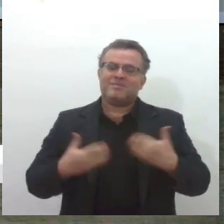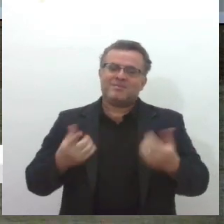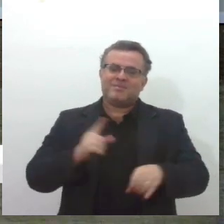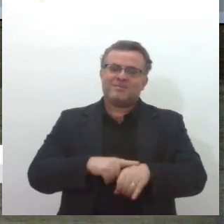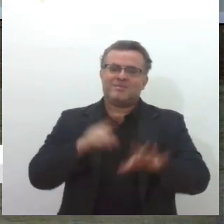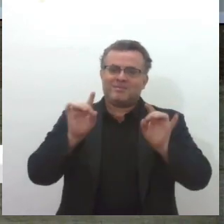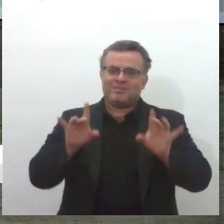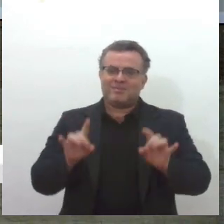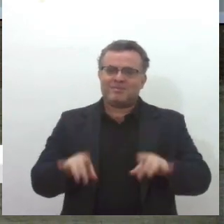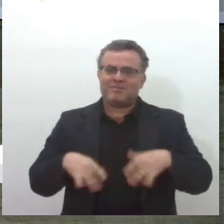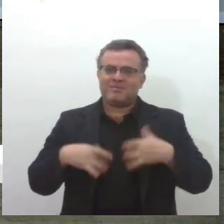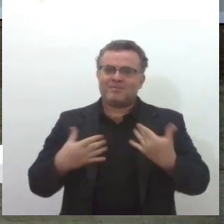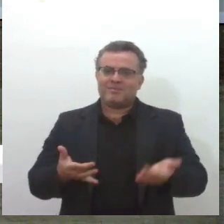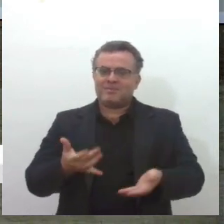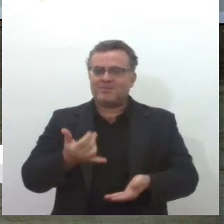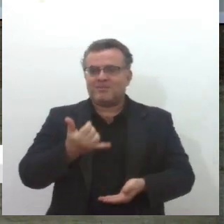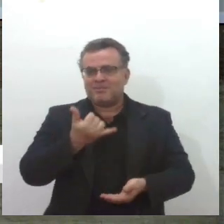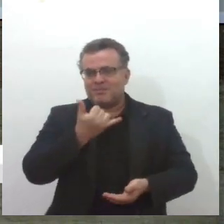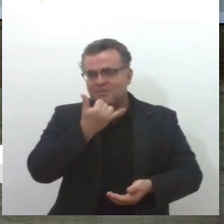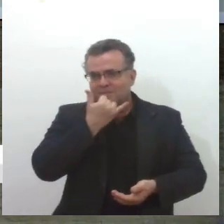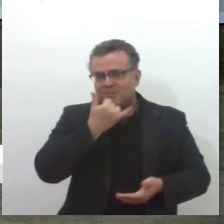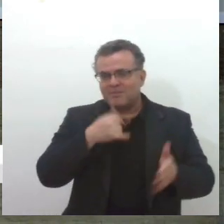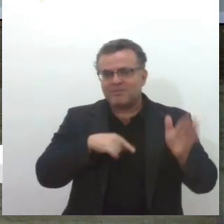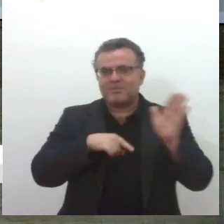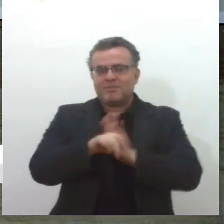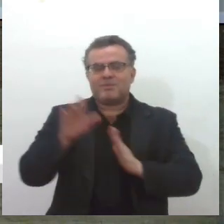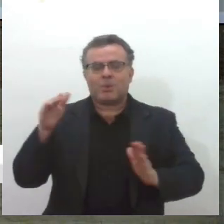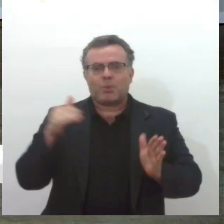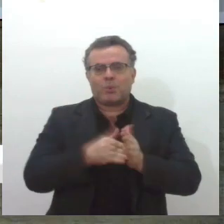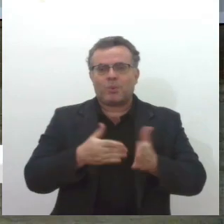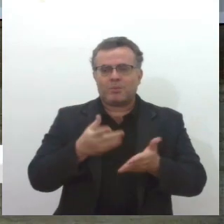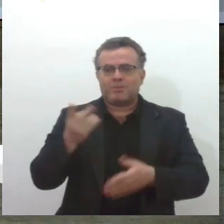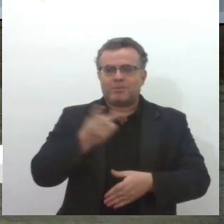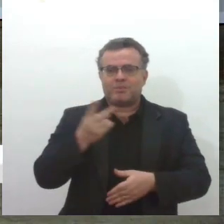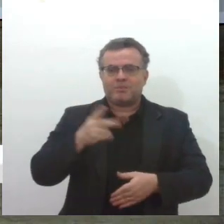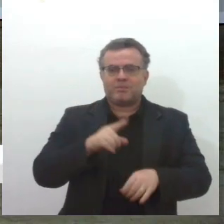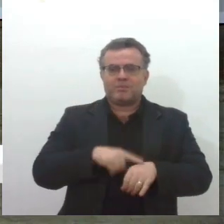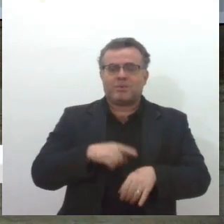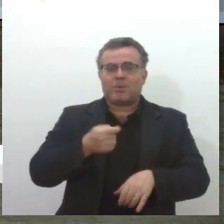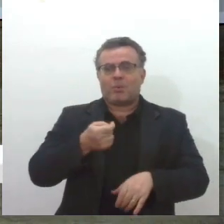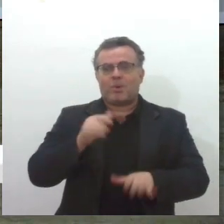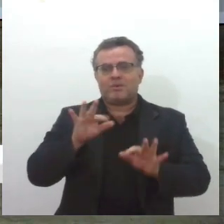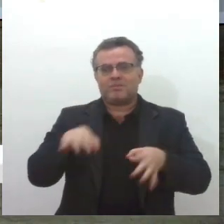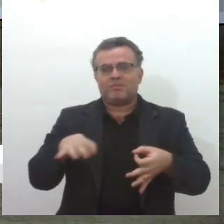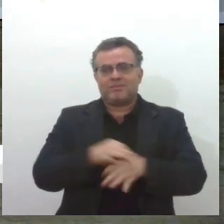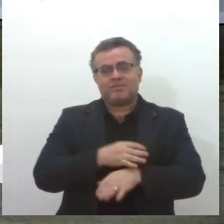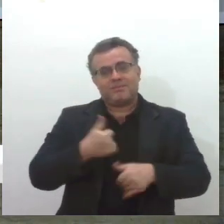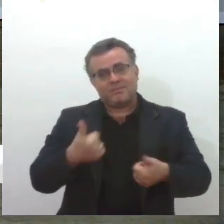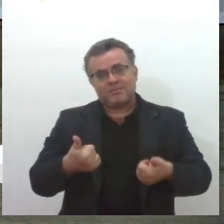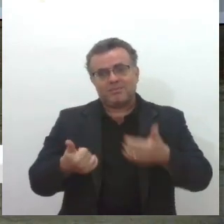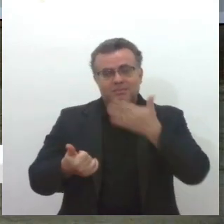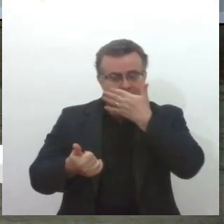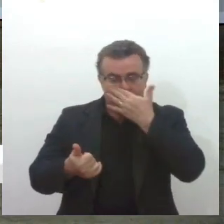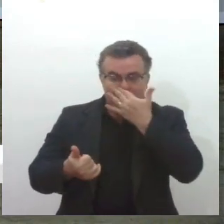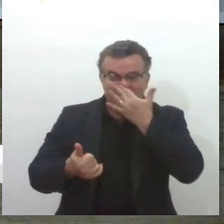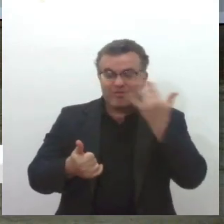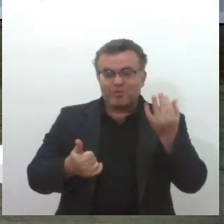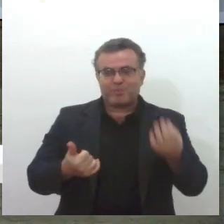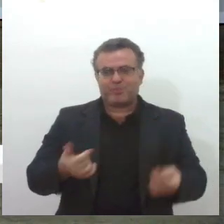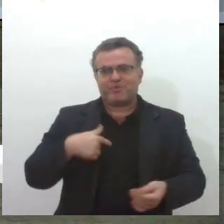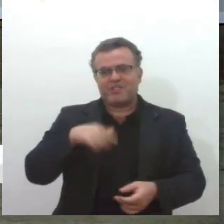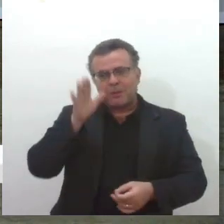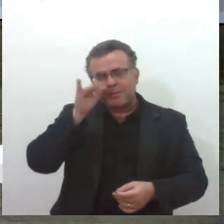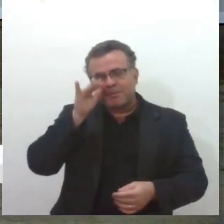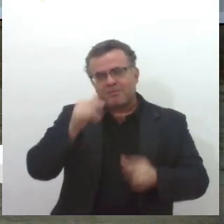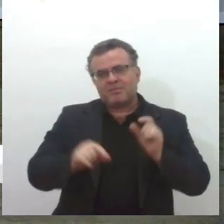Olha, infelizmente, vai minha última pergunta para vocês, nosso tempo está quase no finalzinho, e eu queria saber o